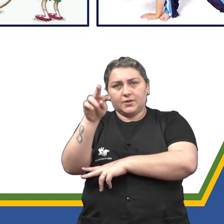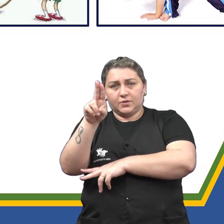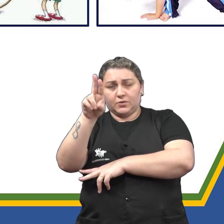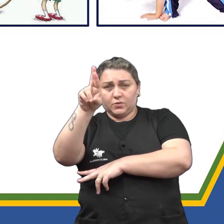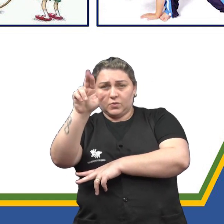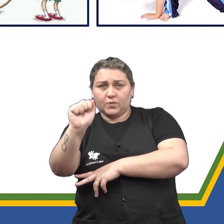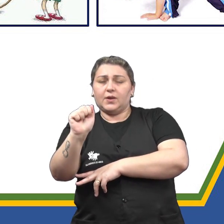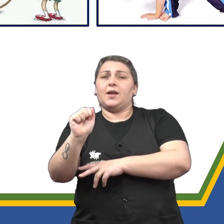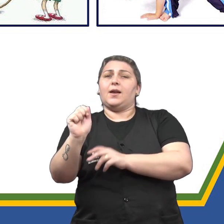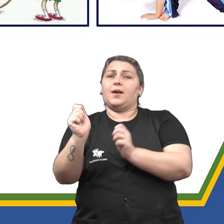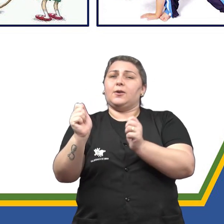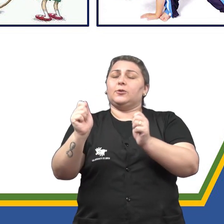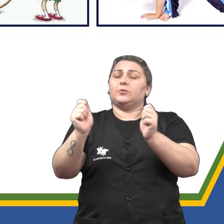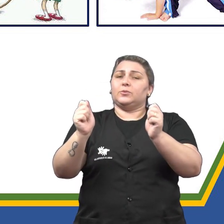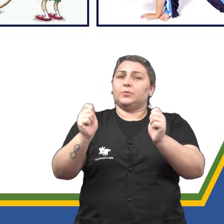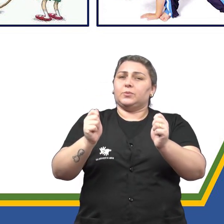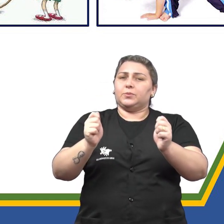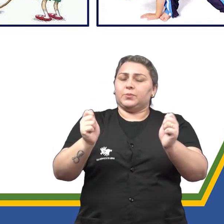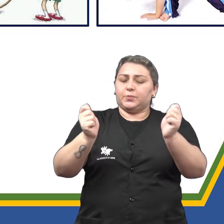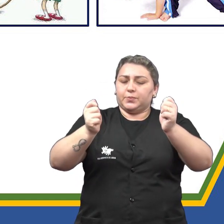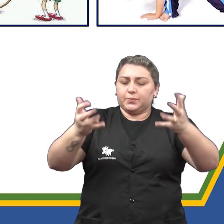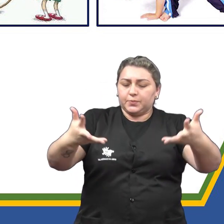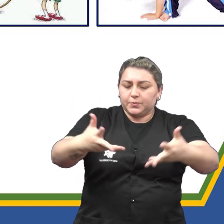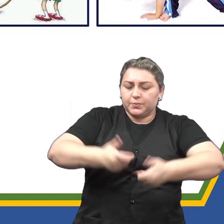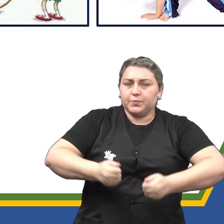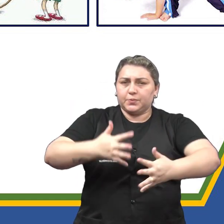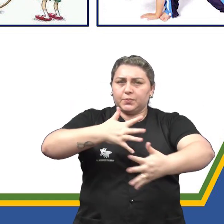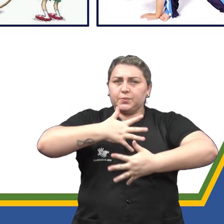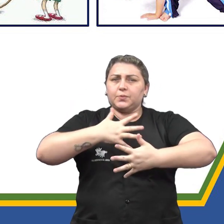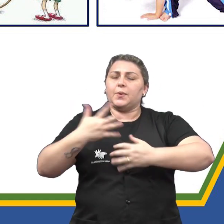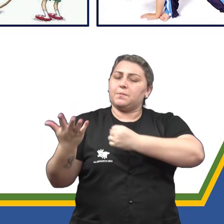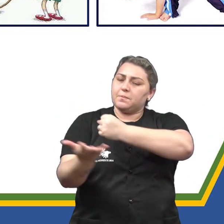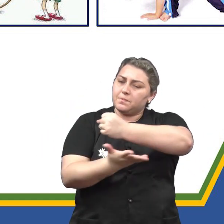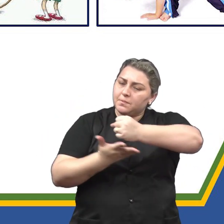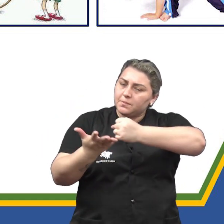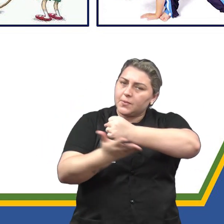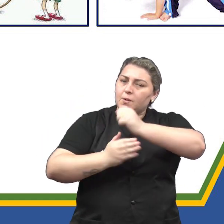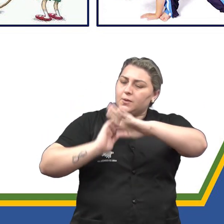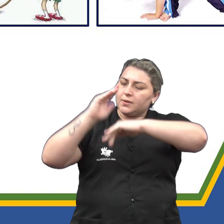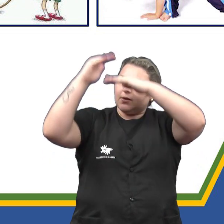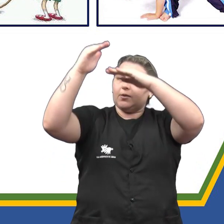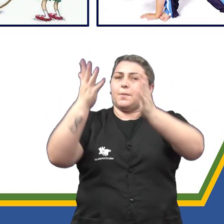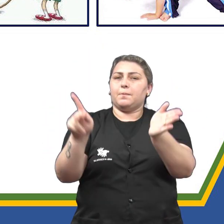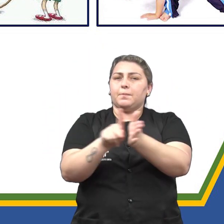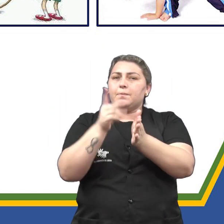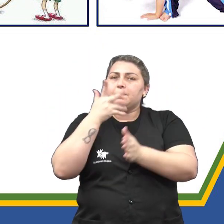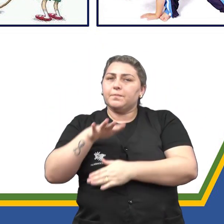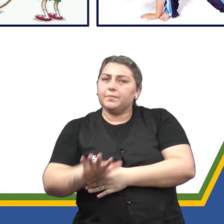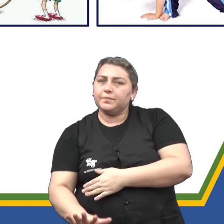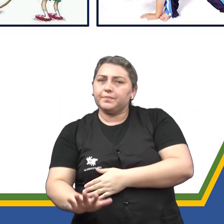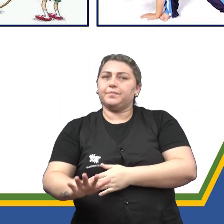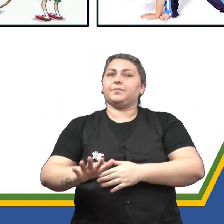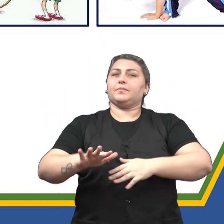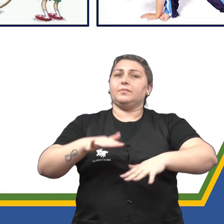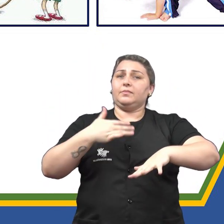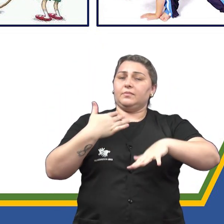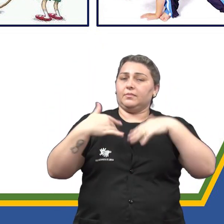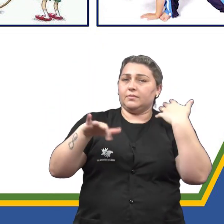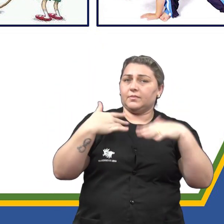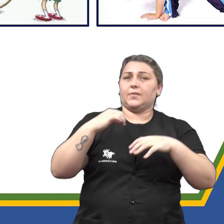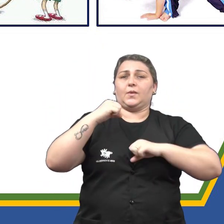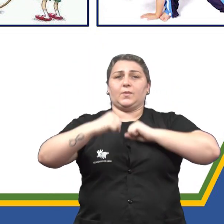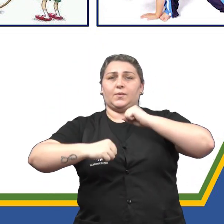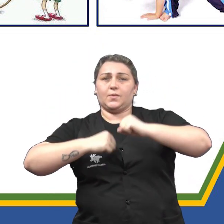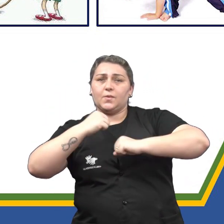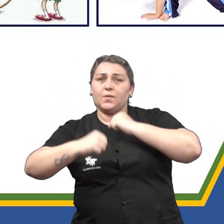motoras fundamentais é básico para o desenvolvimento motor de crianças. Certos movimentos locomotores como